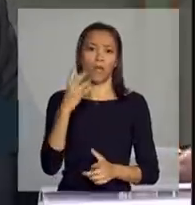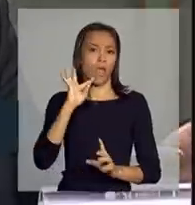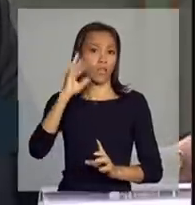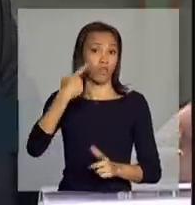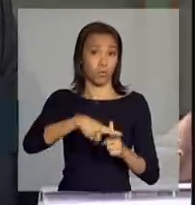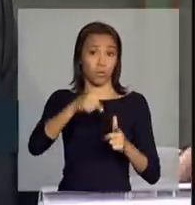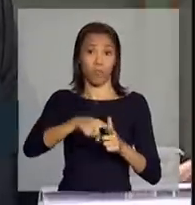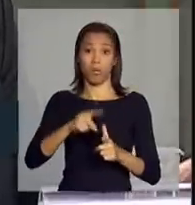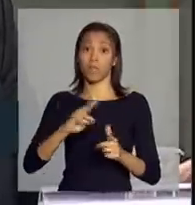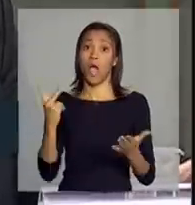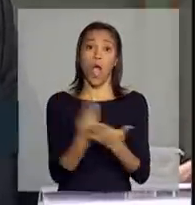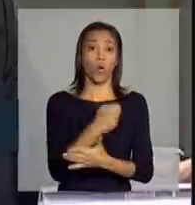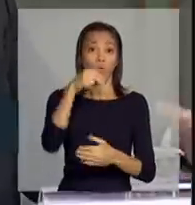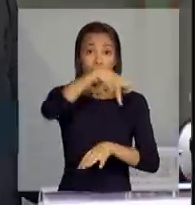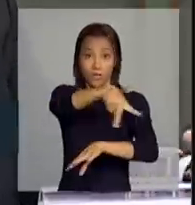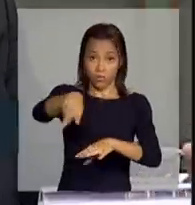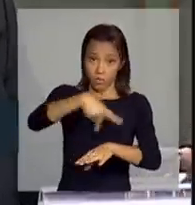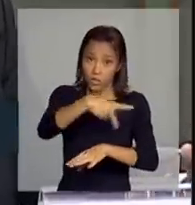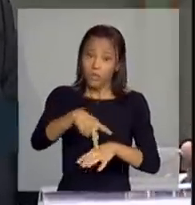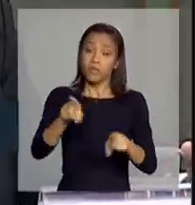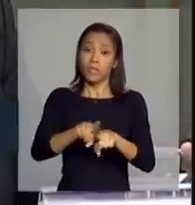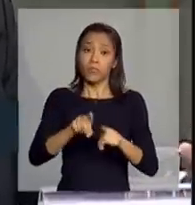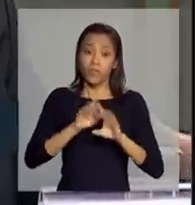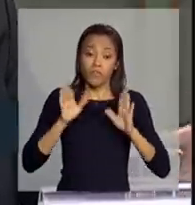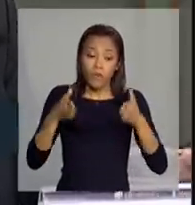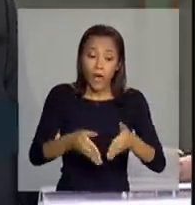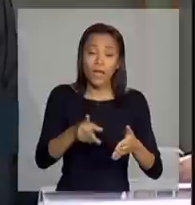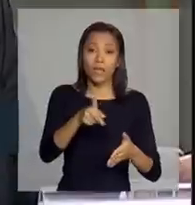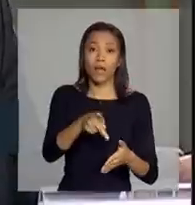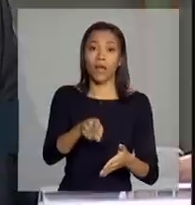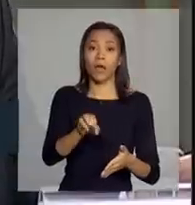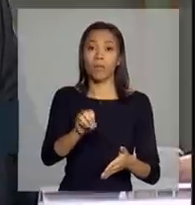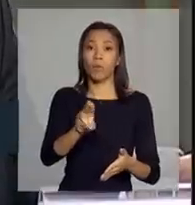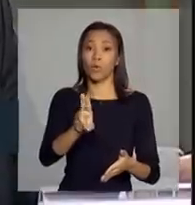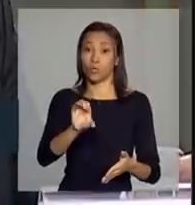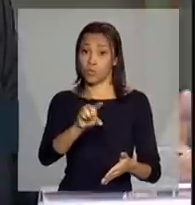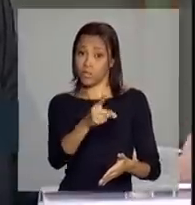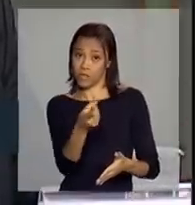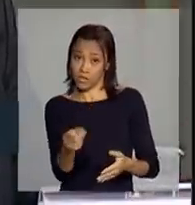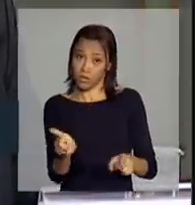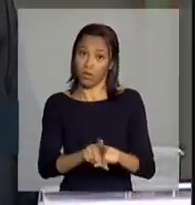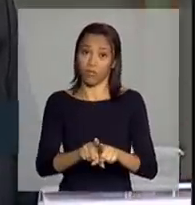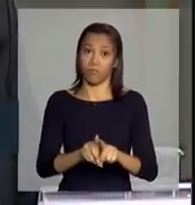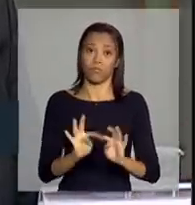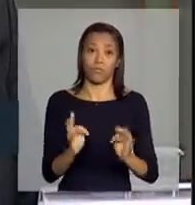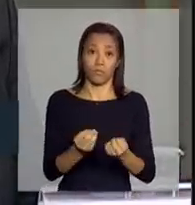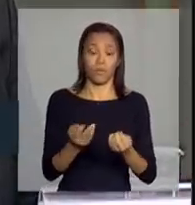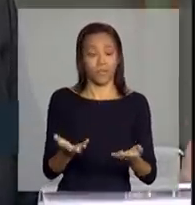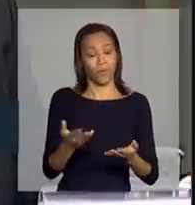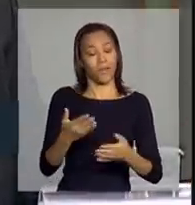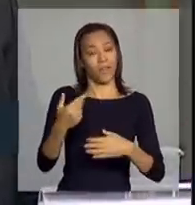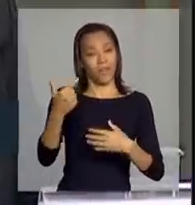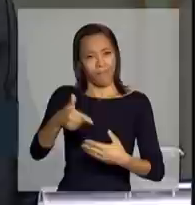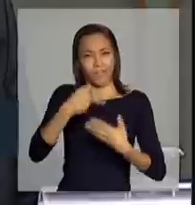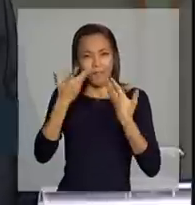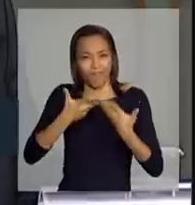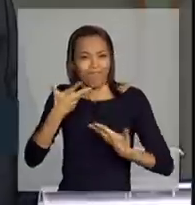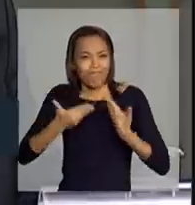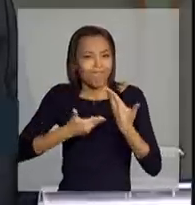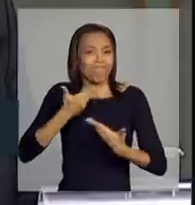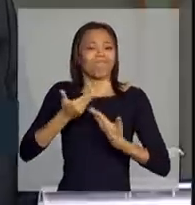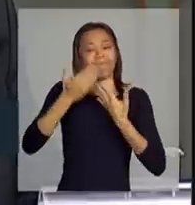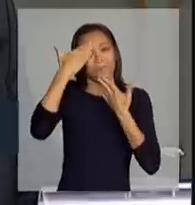ligado à produção e também do abastecimento e recomposição dos estoques. Marcelo, esses elogios, eu agradeço